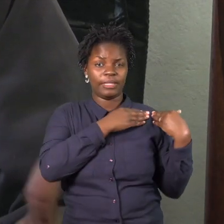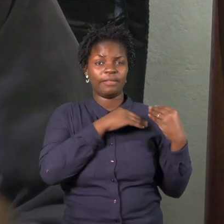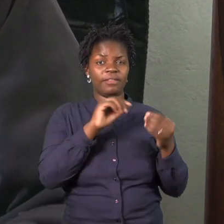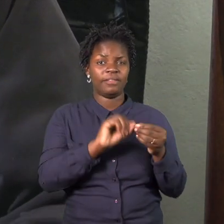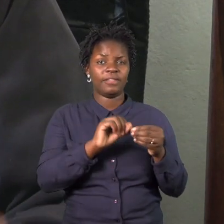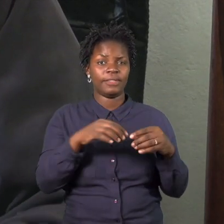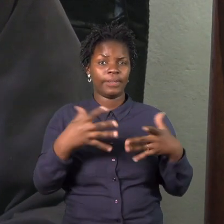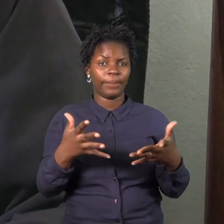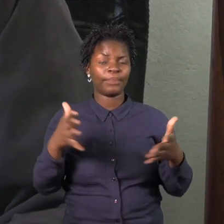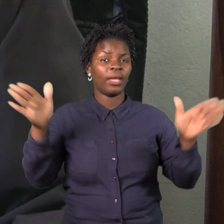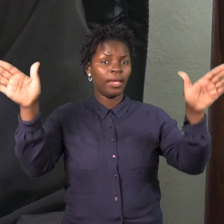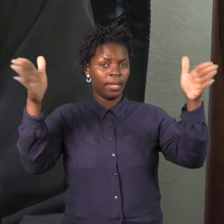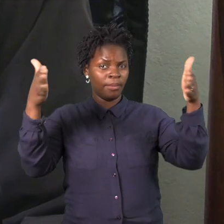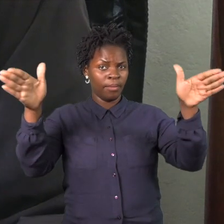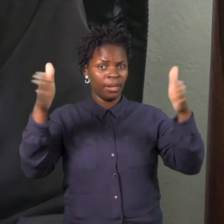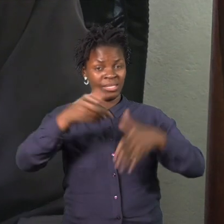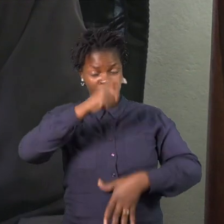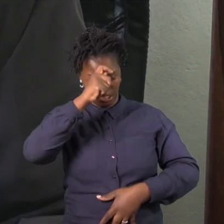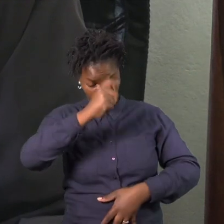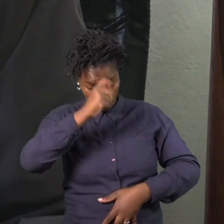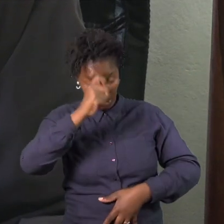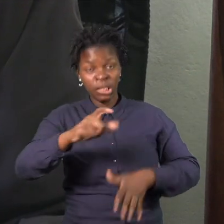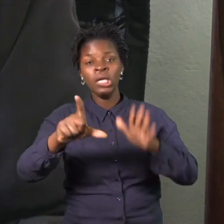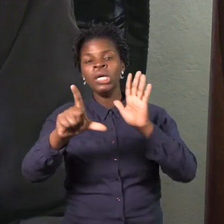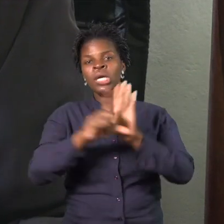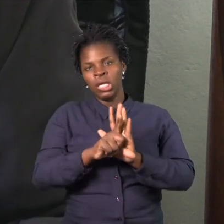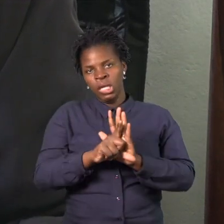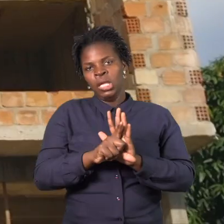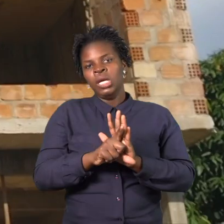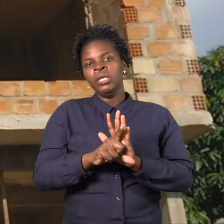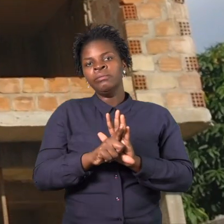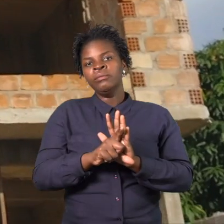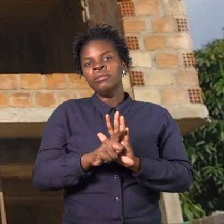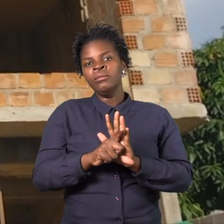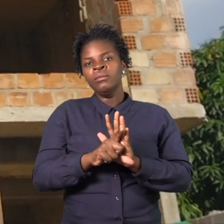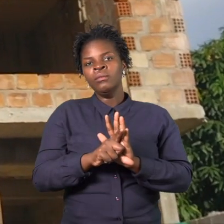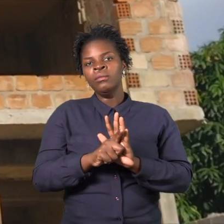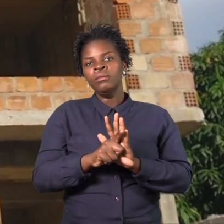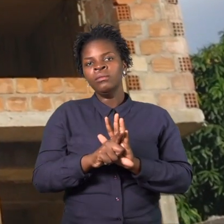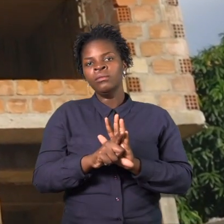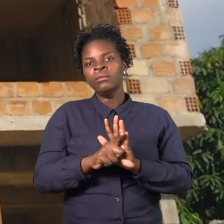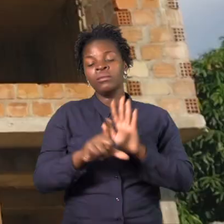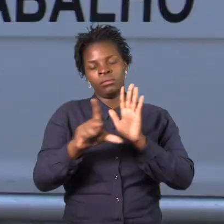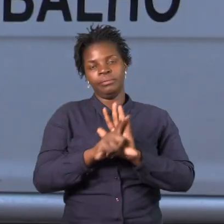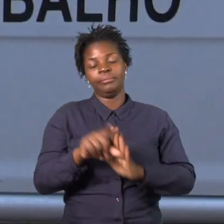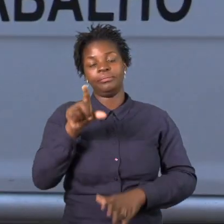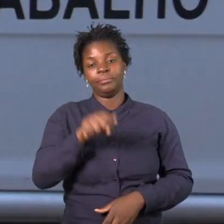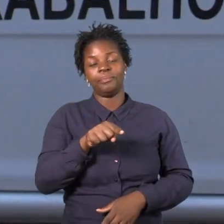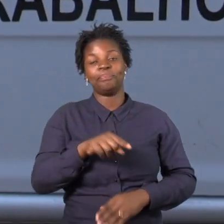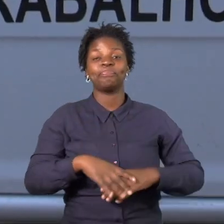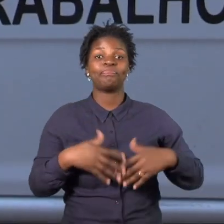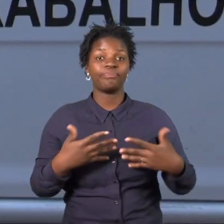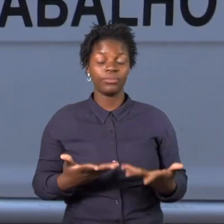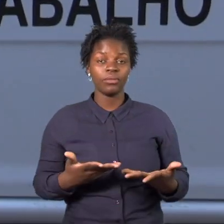o procedimento da lei, aplicar as medidas necessárias. E como é da responsabilidade da Inspeção Geral do